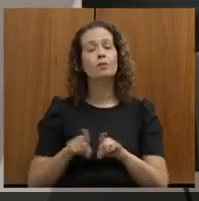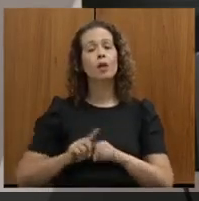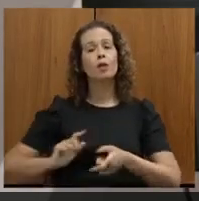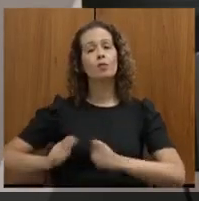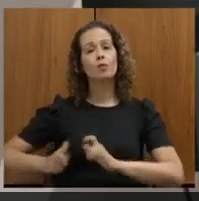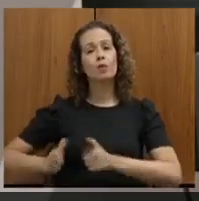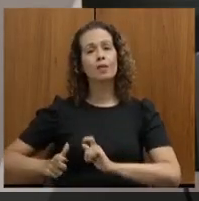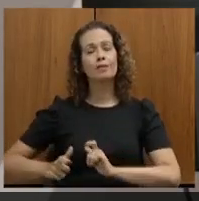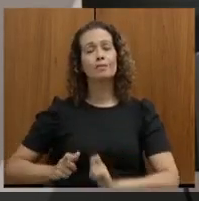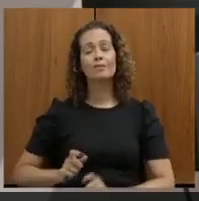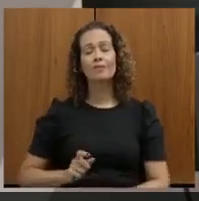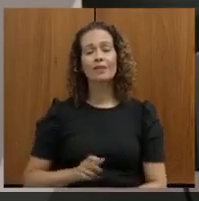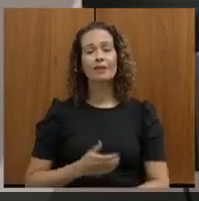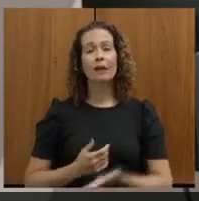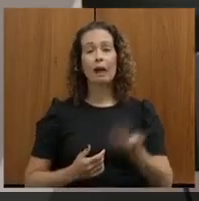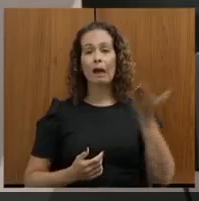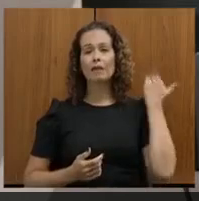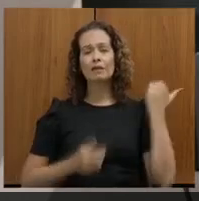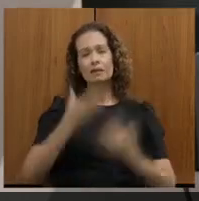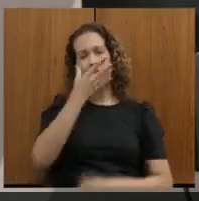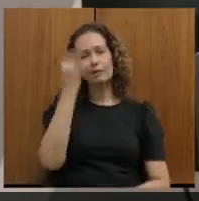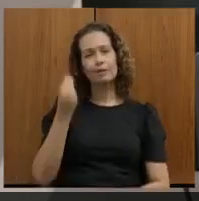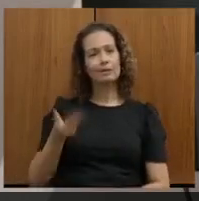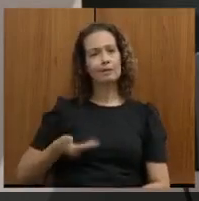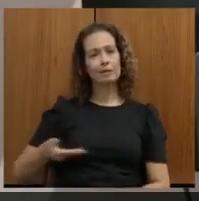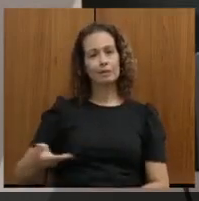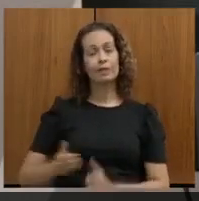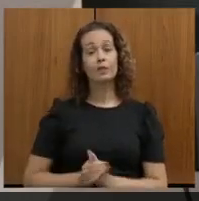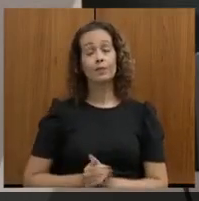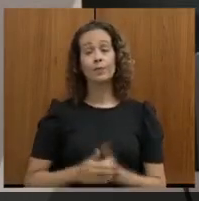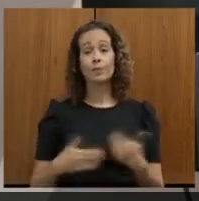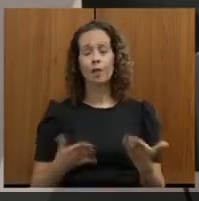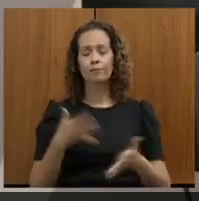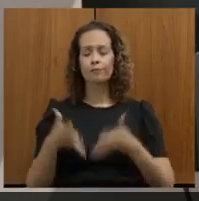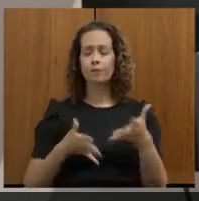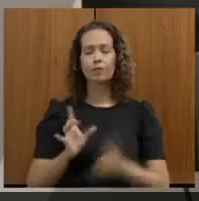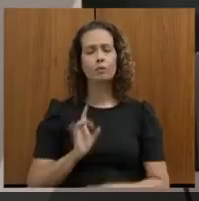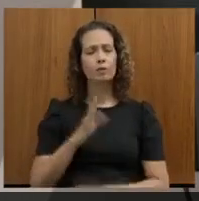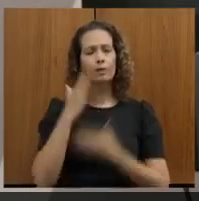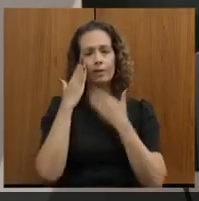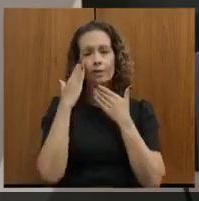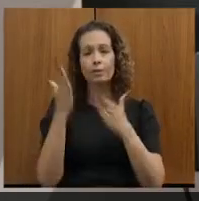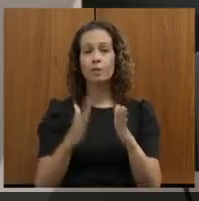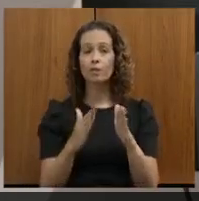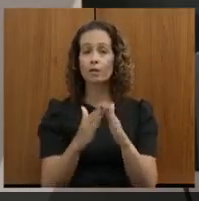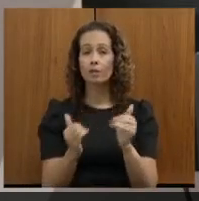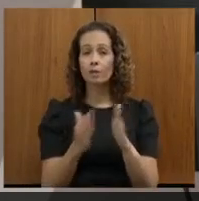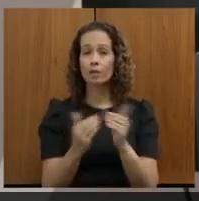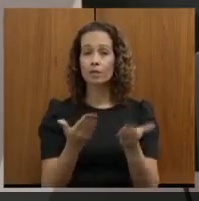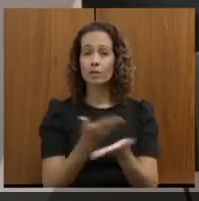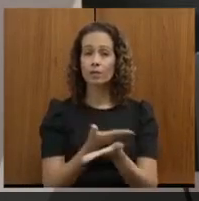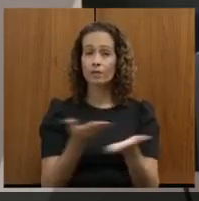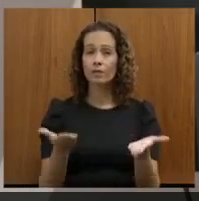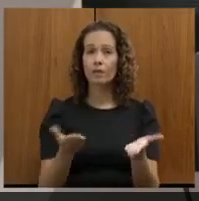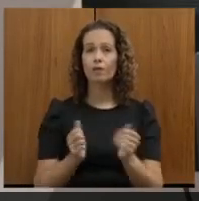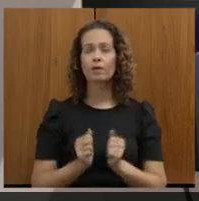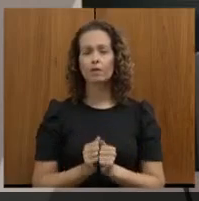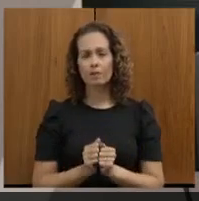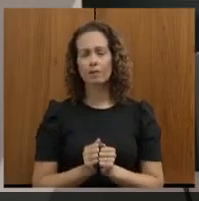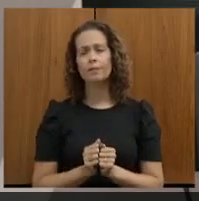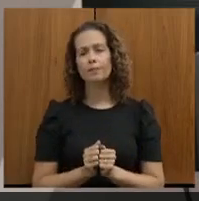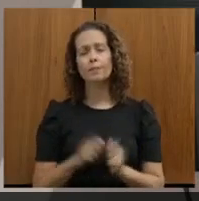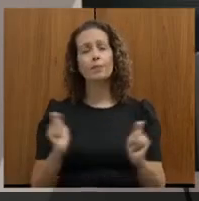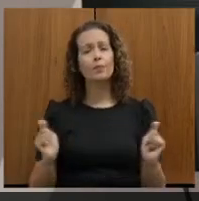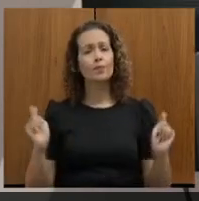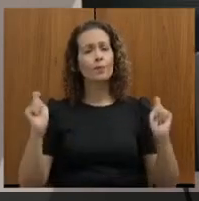sempre foi esquecido. Então, a fala é só de agradecimento e pedir para que V. Exª olhe com olhos muito,